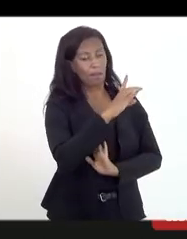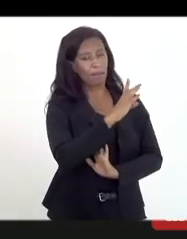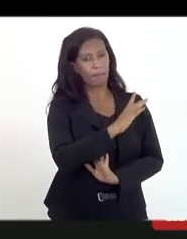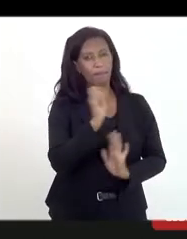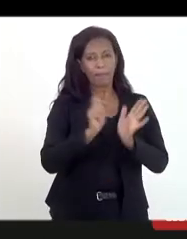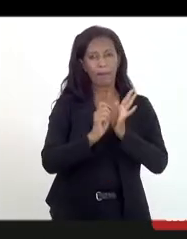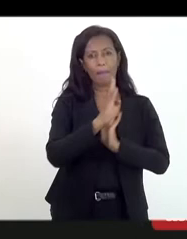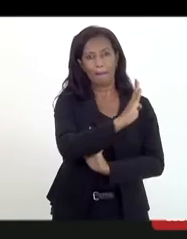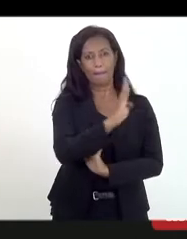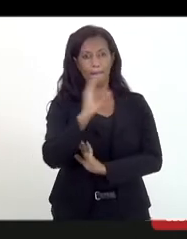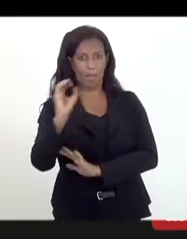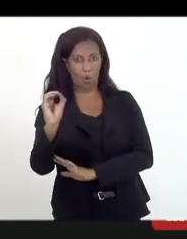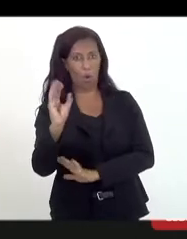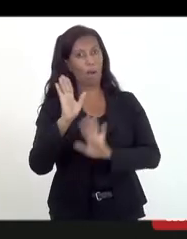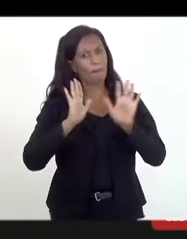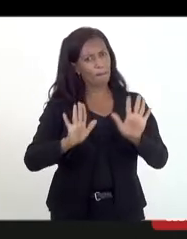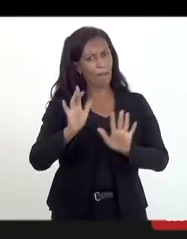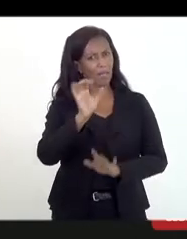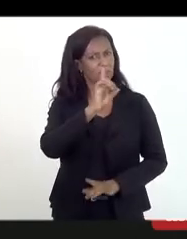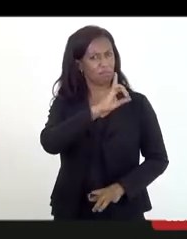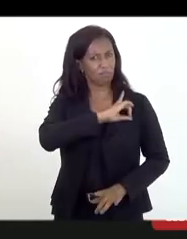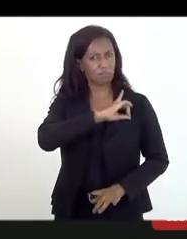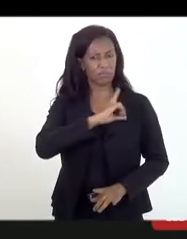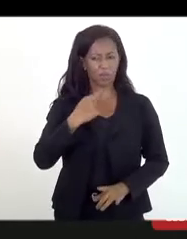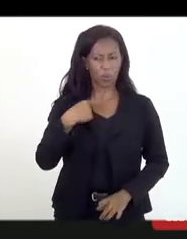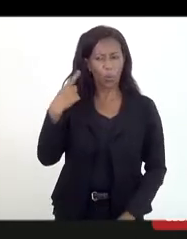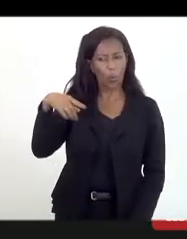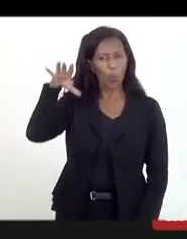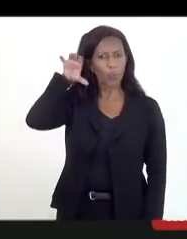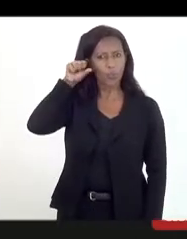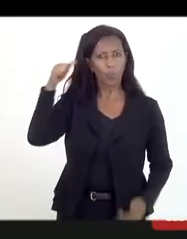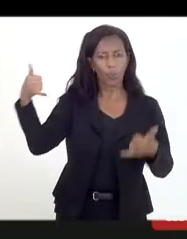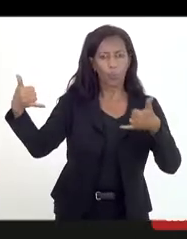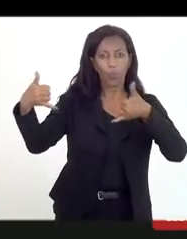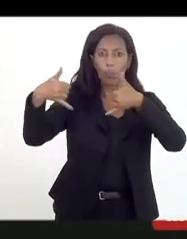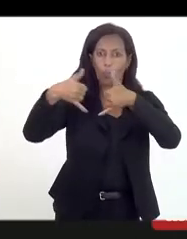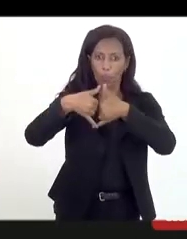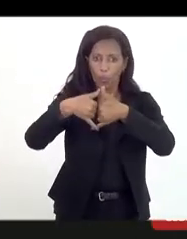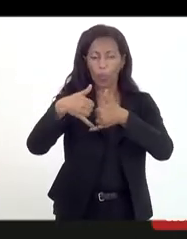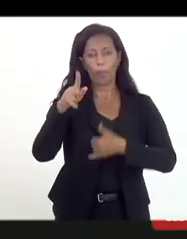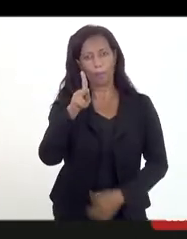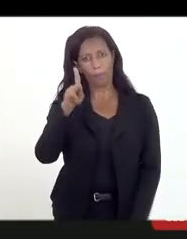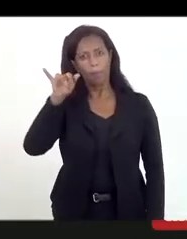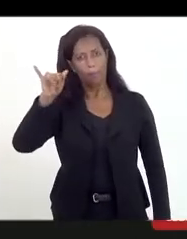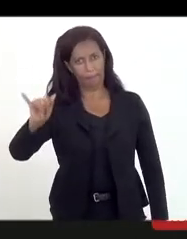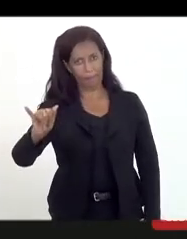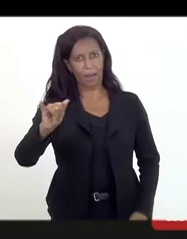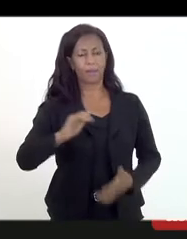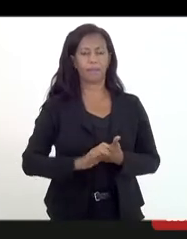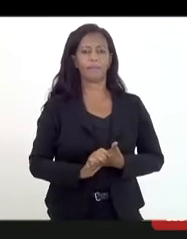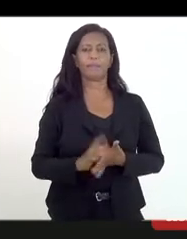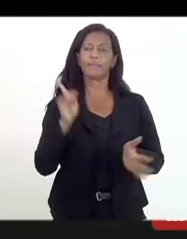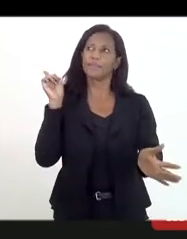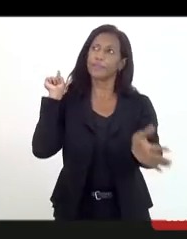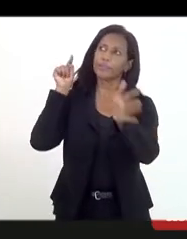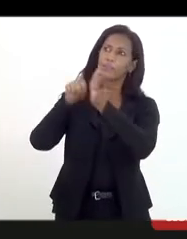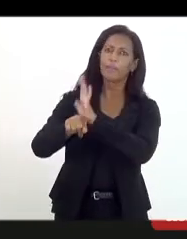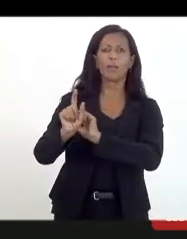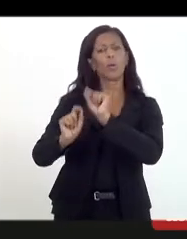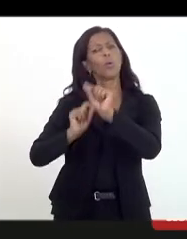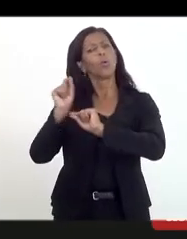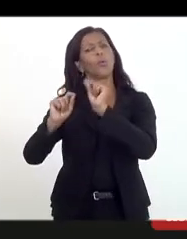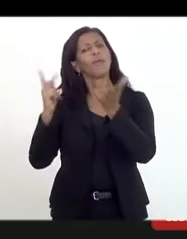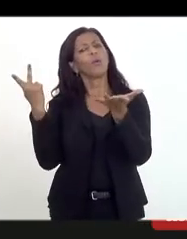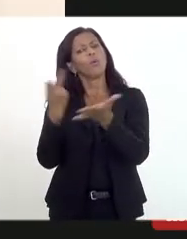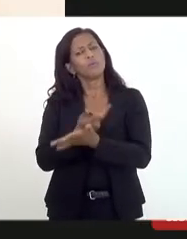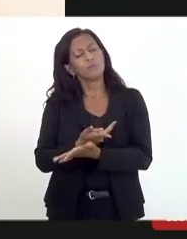a inspetora que ouviu a Fabiana já ligou para o pai perguntando o tinha acontecido